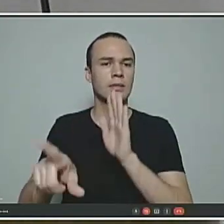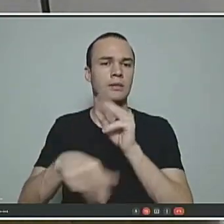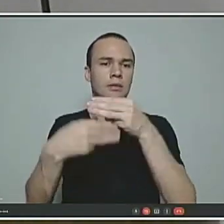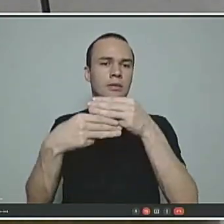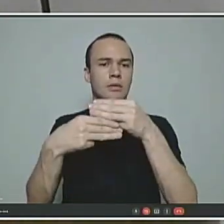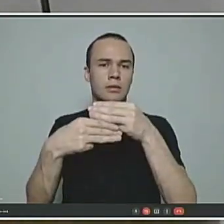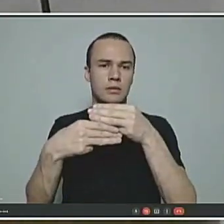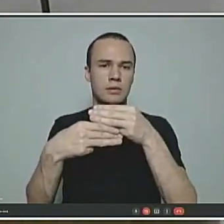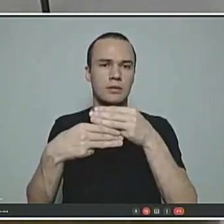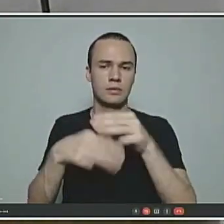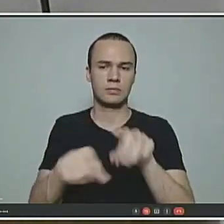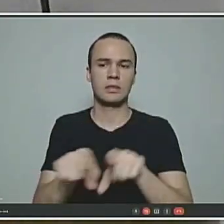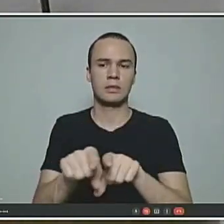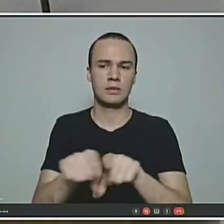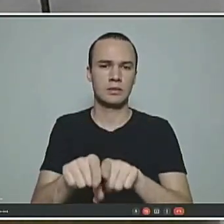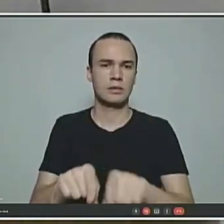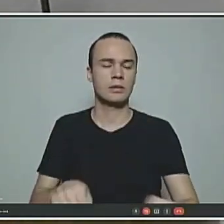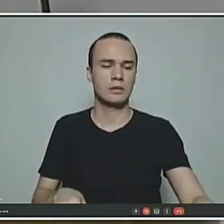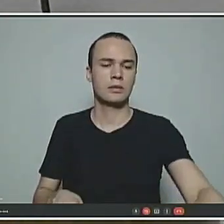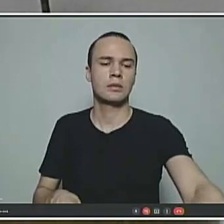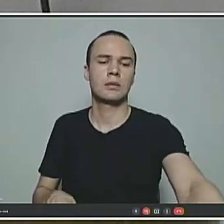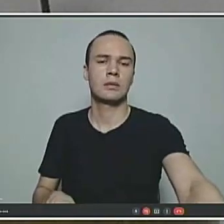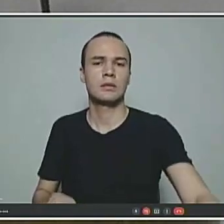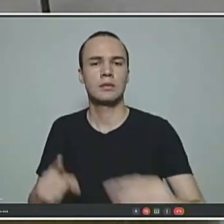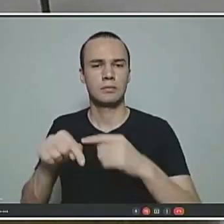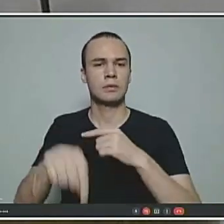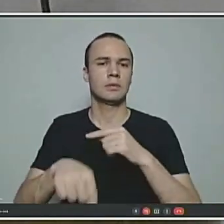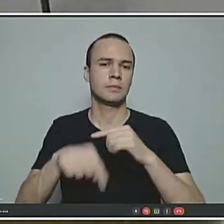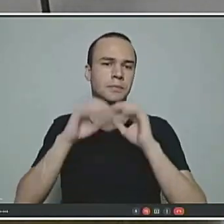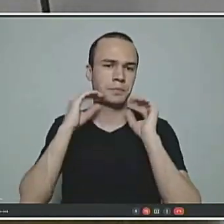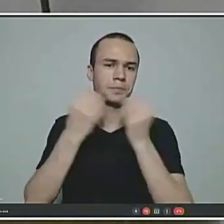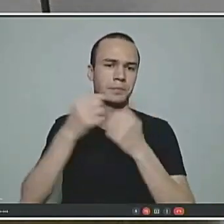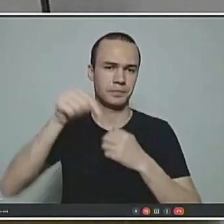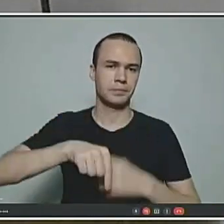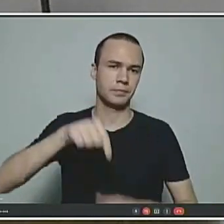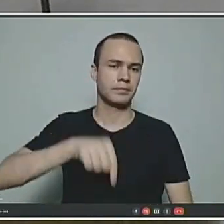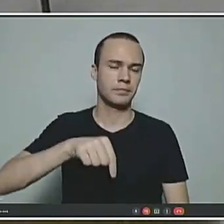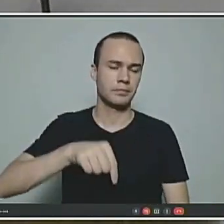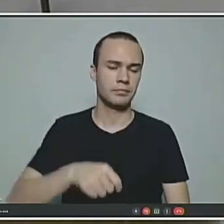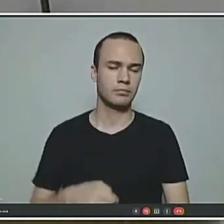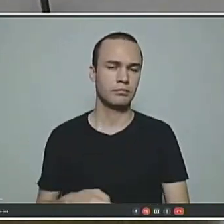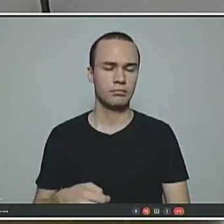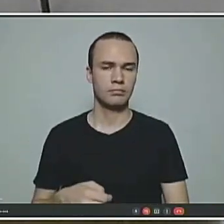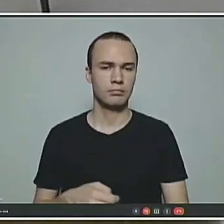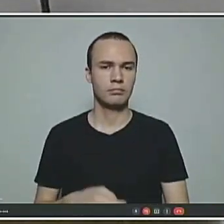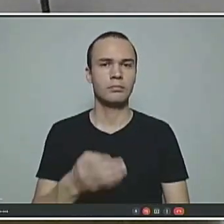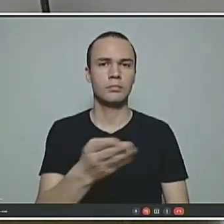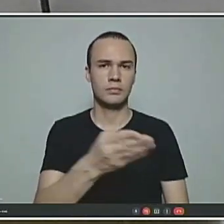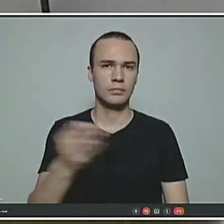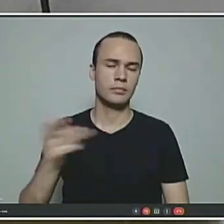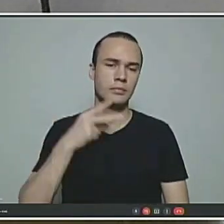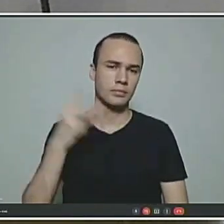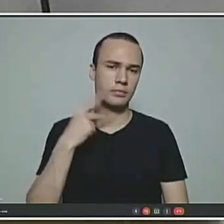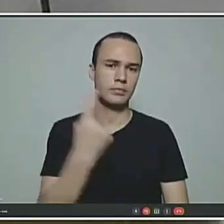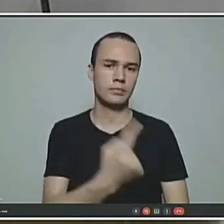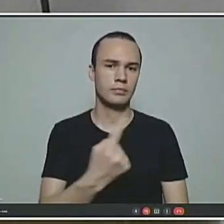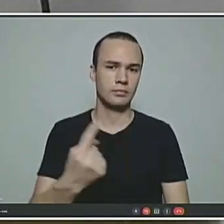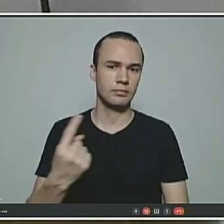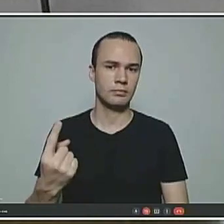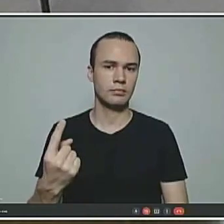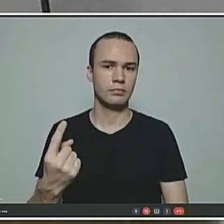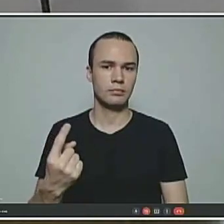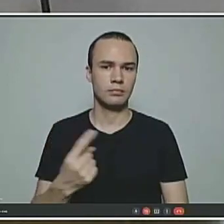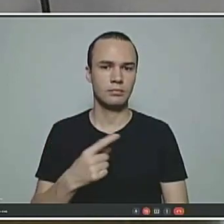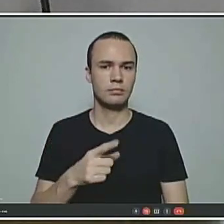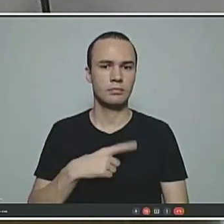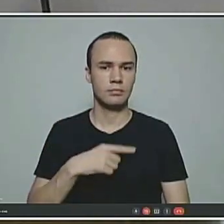que também virá para esta casa de leis e que as vossas excelências vão ter o tempo